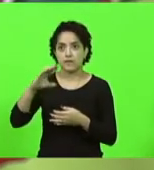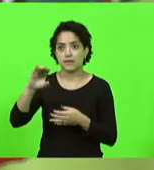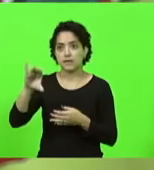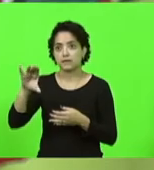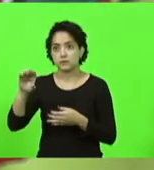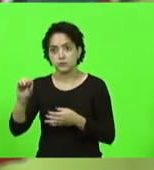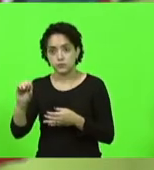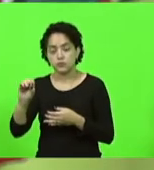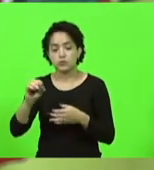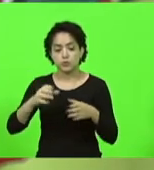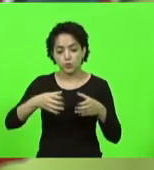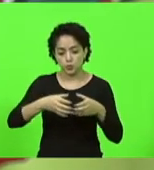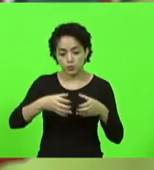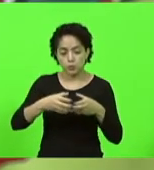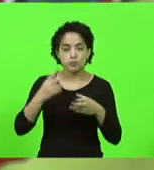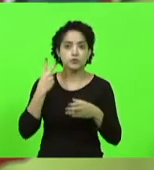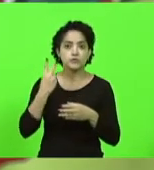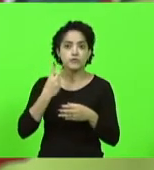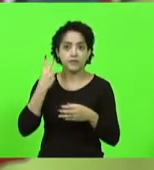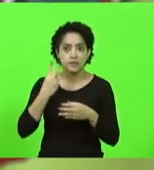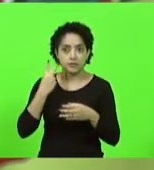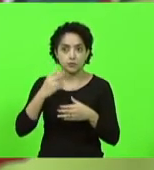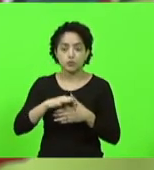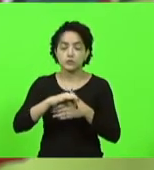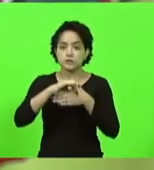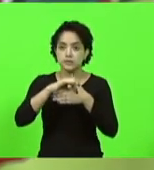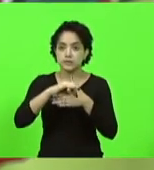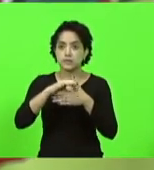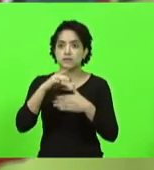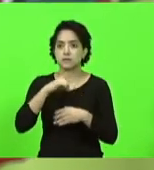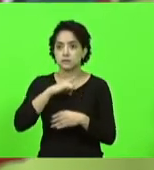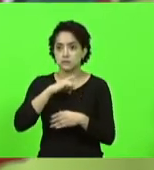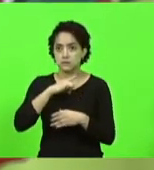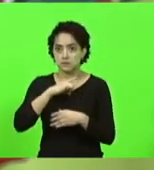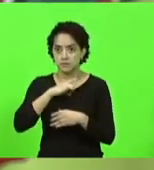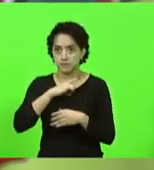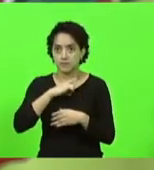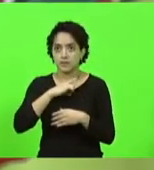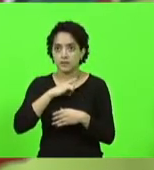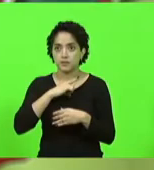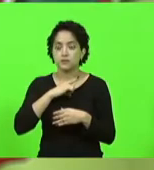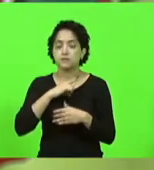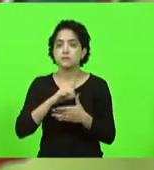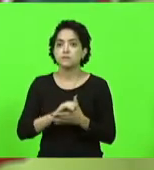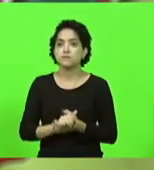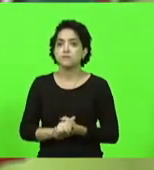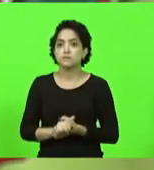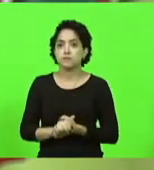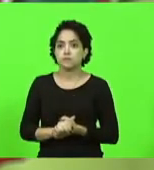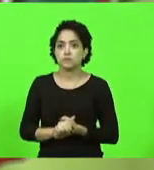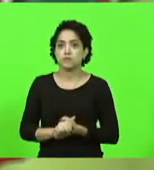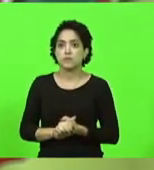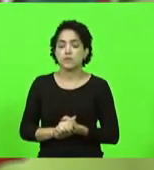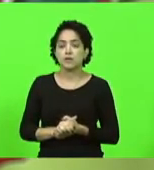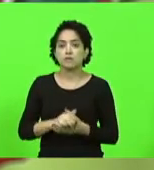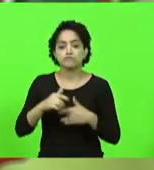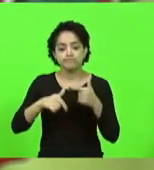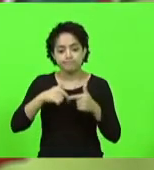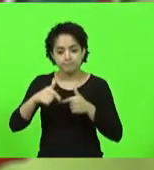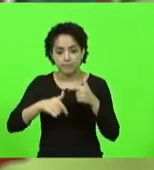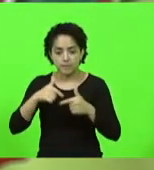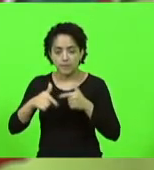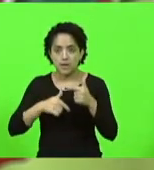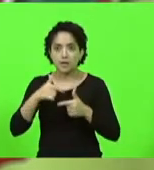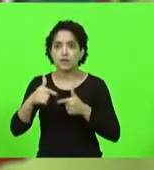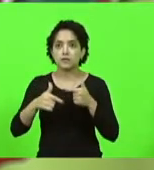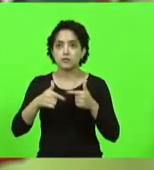grupo de vereadores hoje de lideranças da sociedade civil também que atuam na causa animal e tem